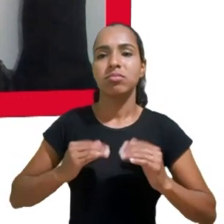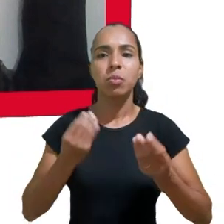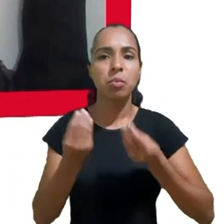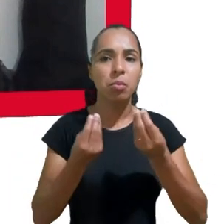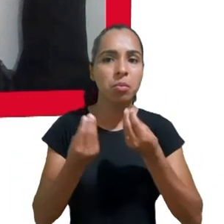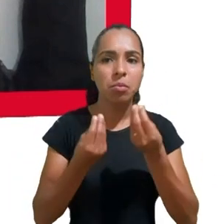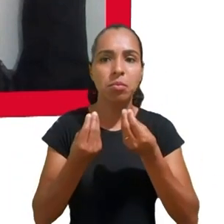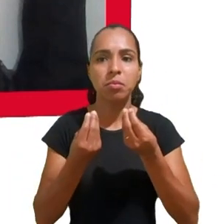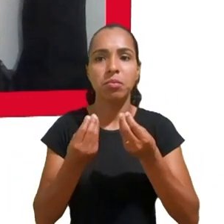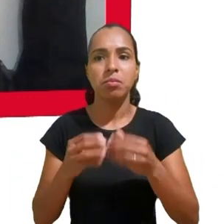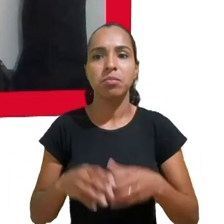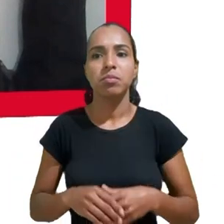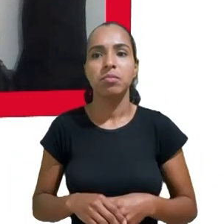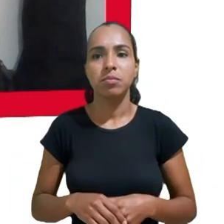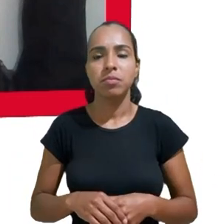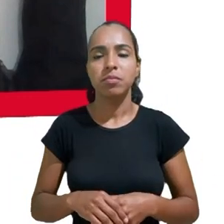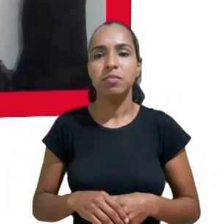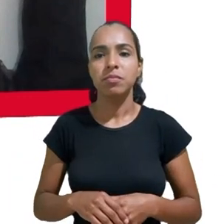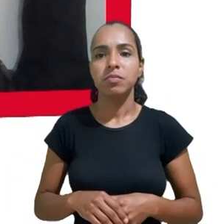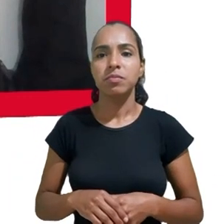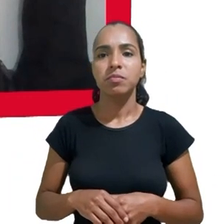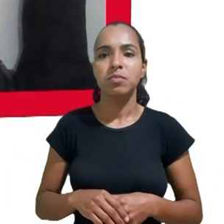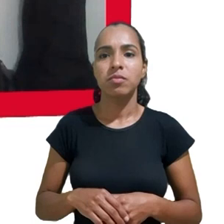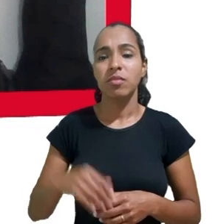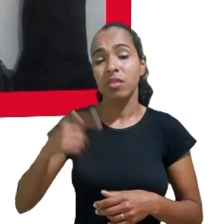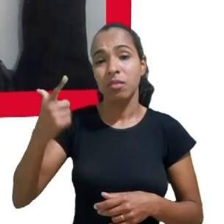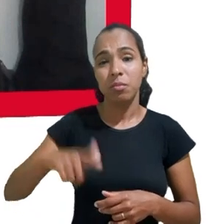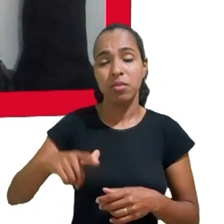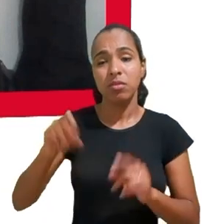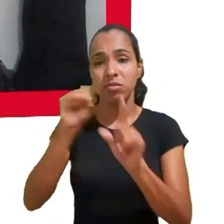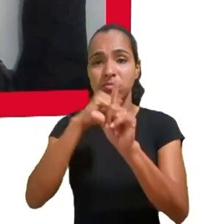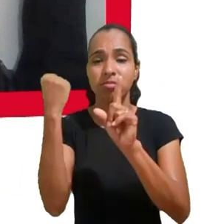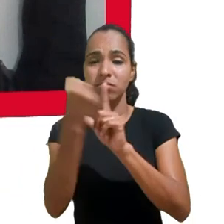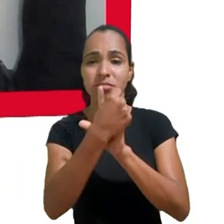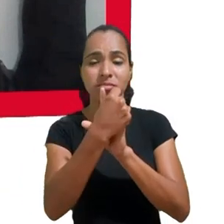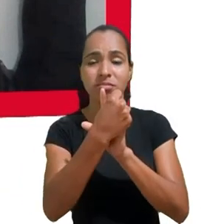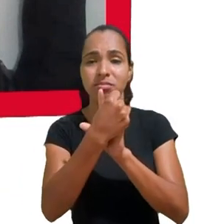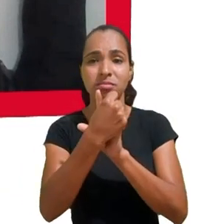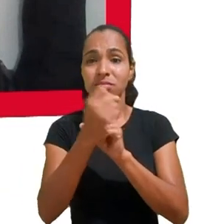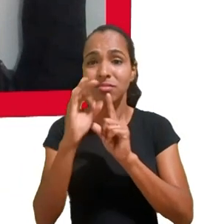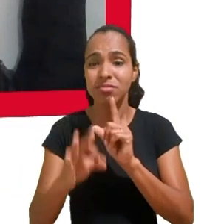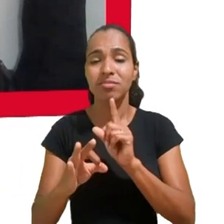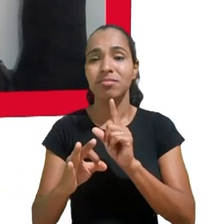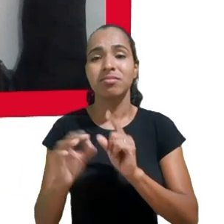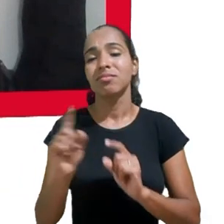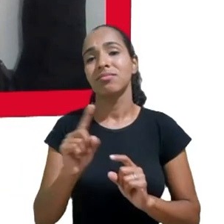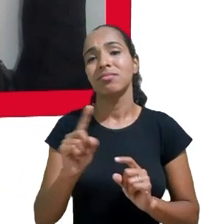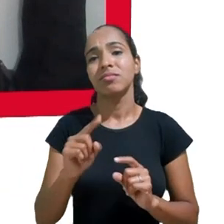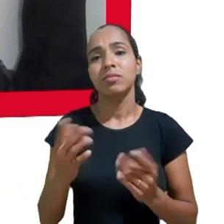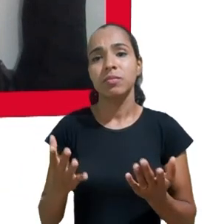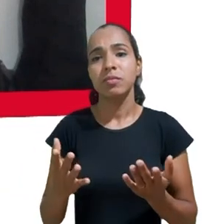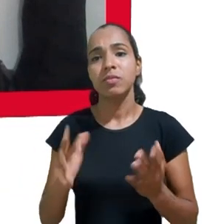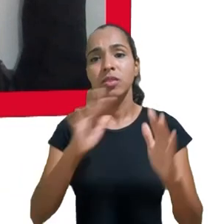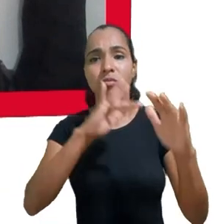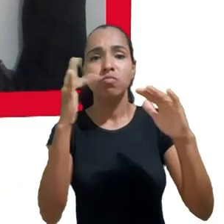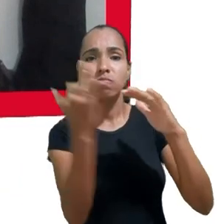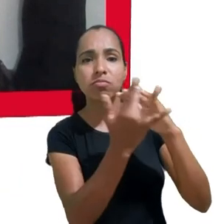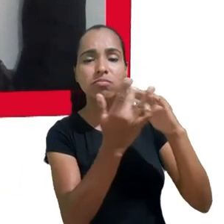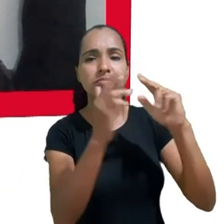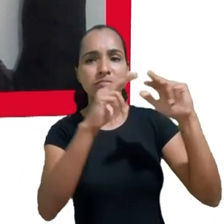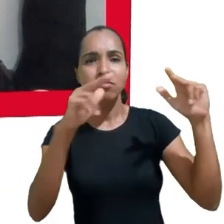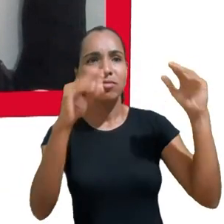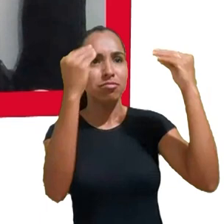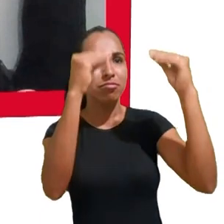antissocial, porque introjeta uma noção do indivíduo mediado pelas plataformas, rompendo com uma noção de comunidade. Essa é uma noção,